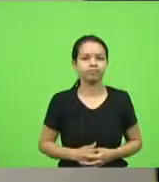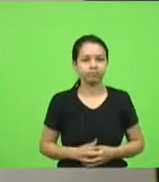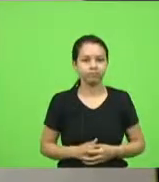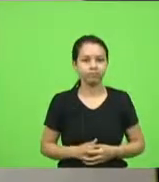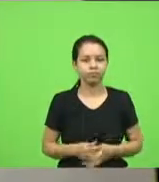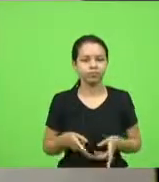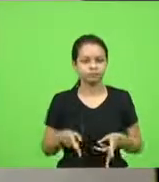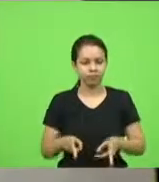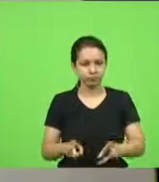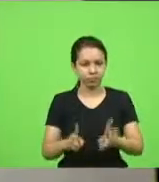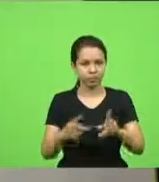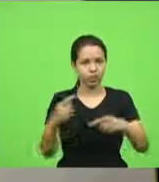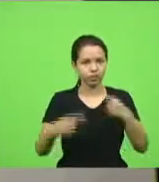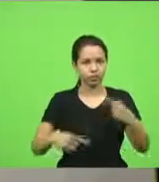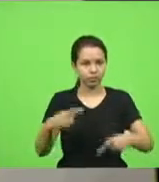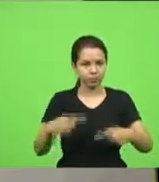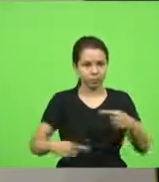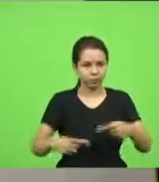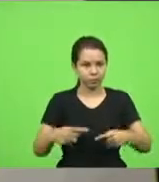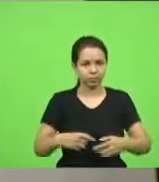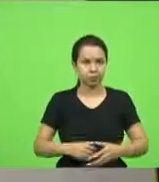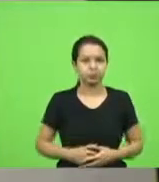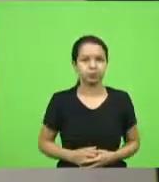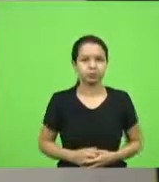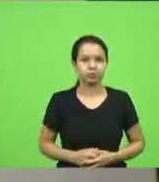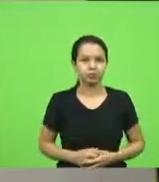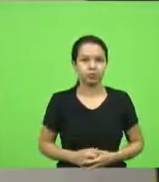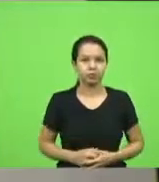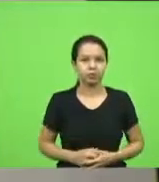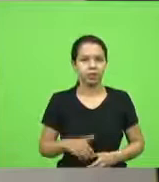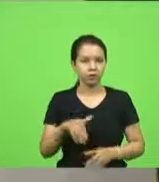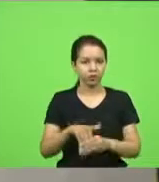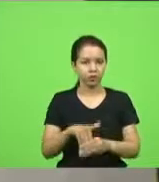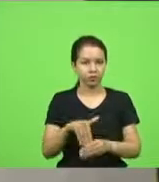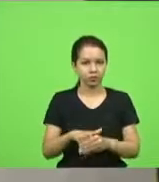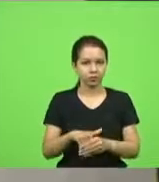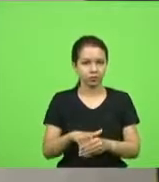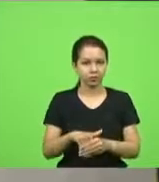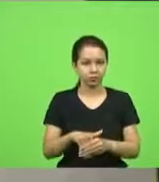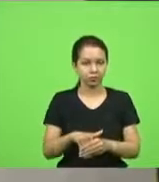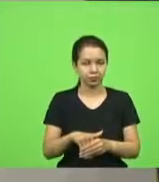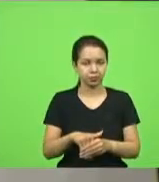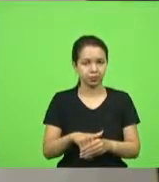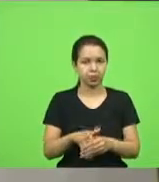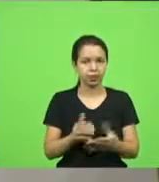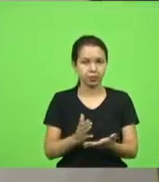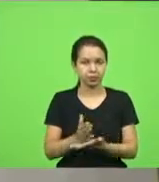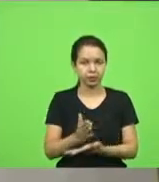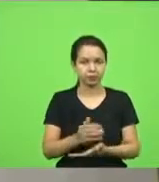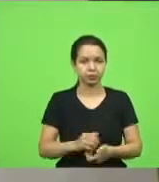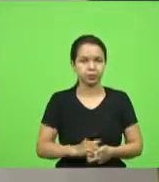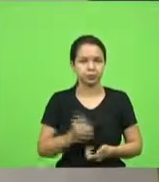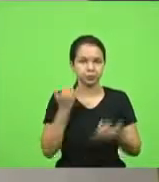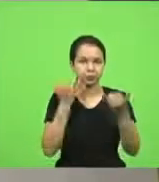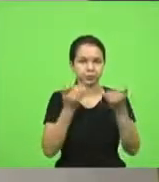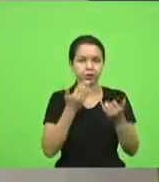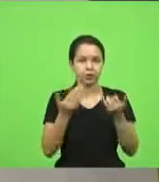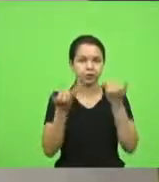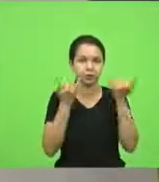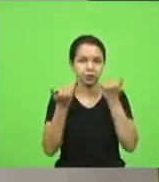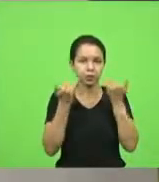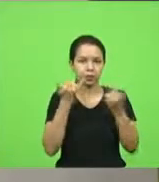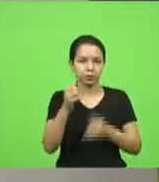Ainda em discussão, em votação, aprovado. Pedido de informação